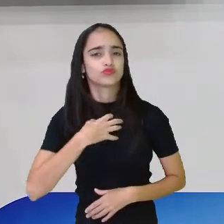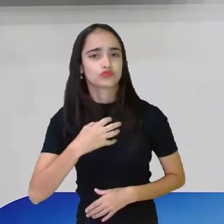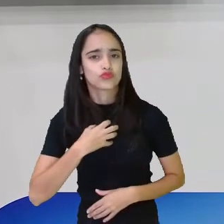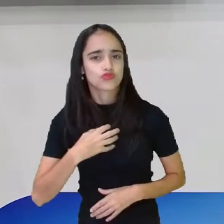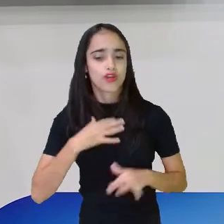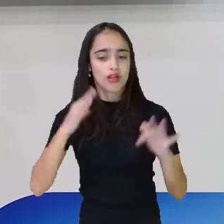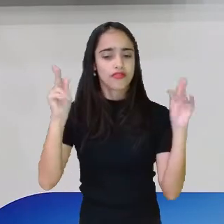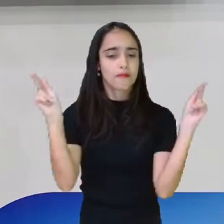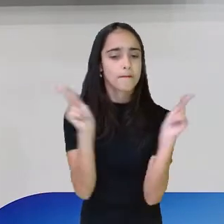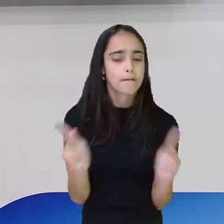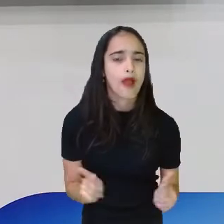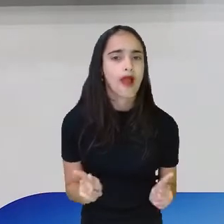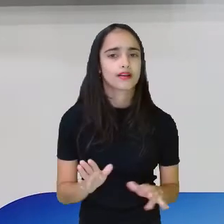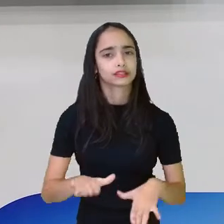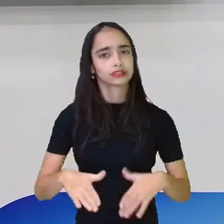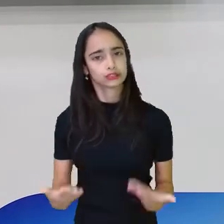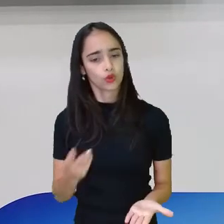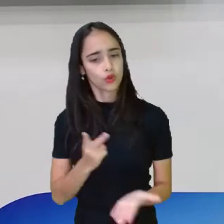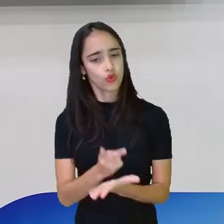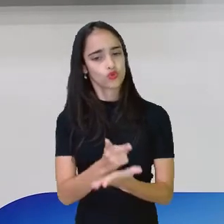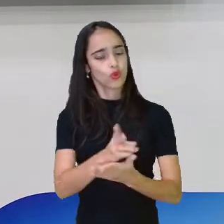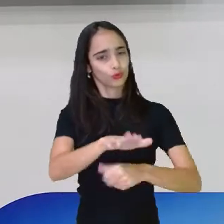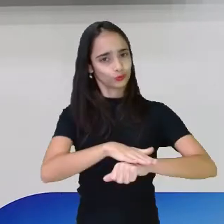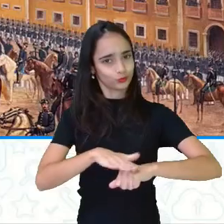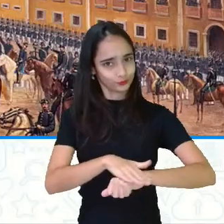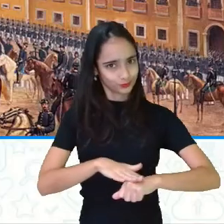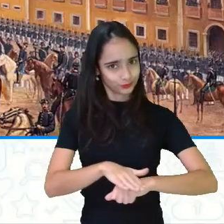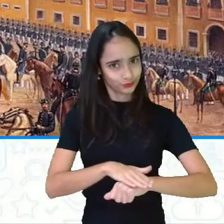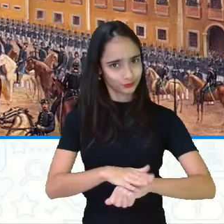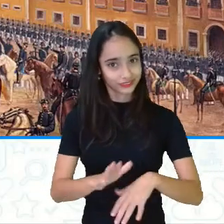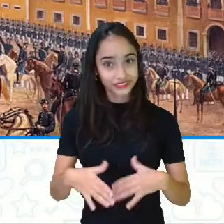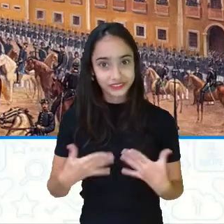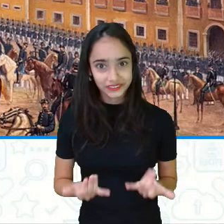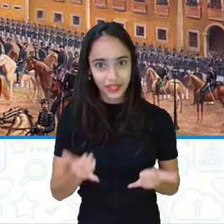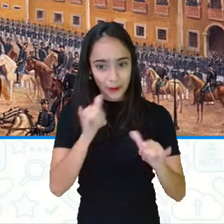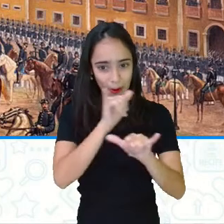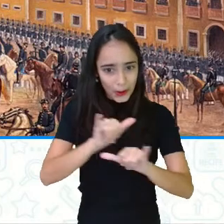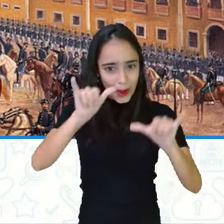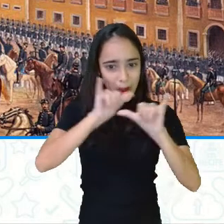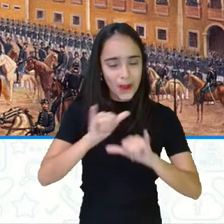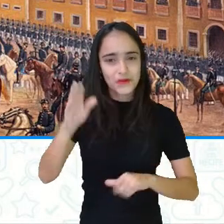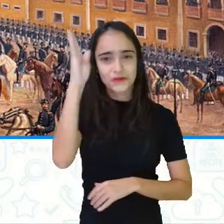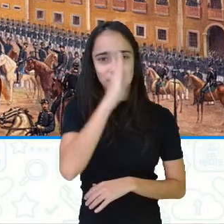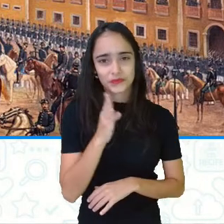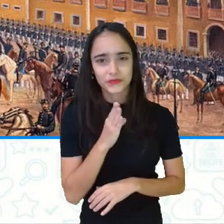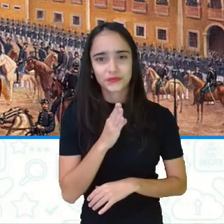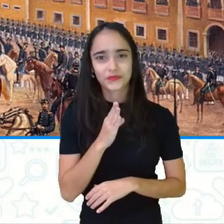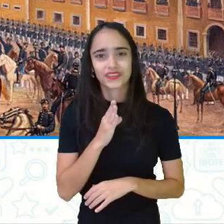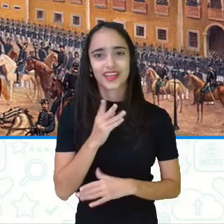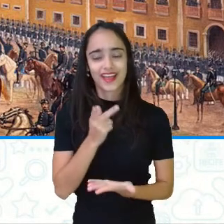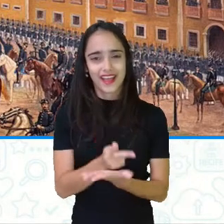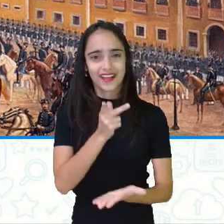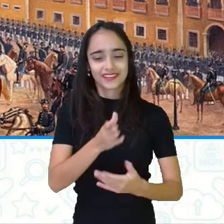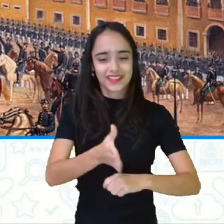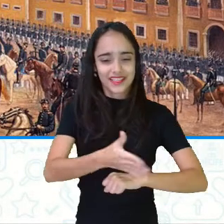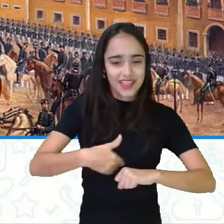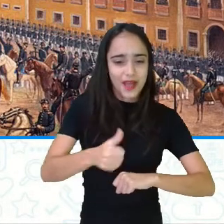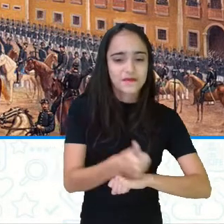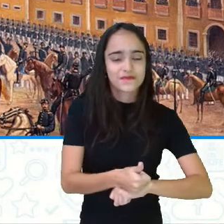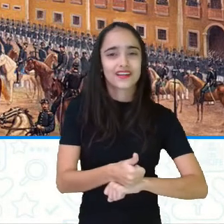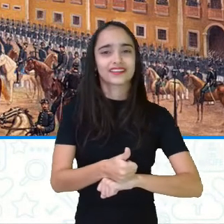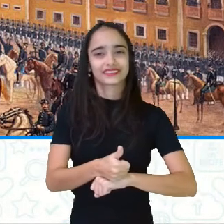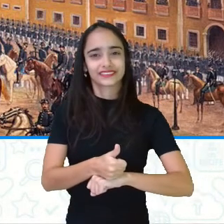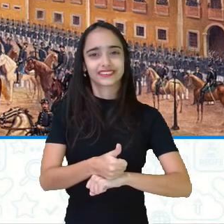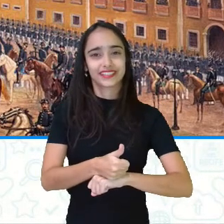que ele foi ali, conversando, então. A proclamação ocorreu na Praça da Aclamação, que é essa aqui, que é a atual Praça da